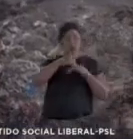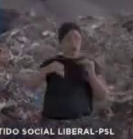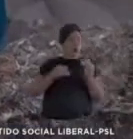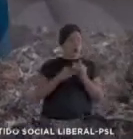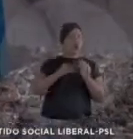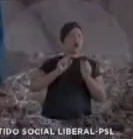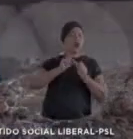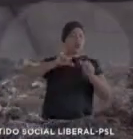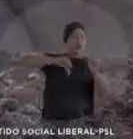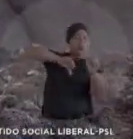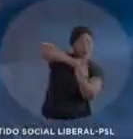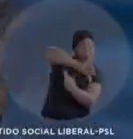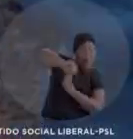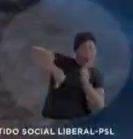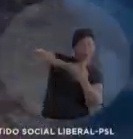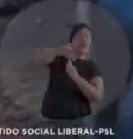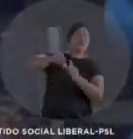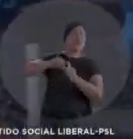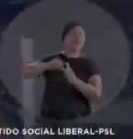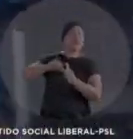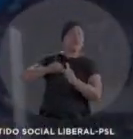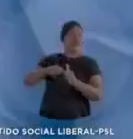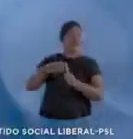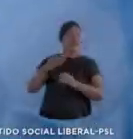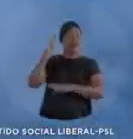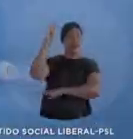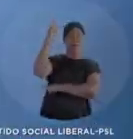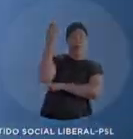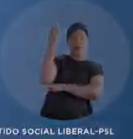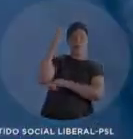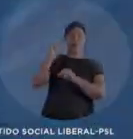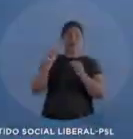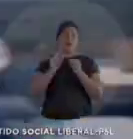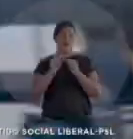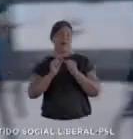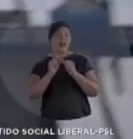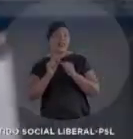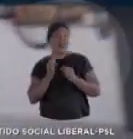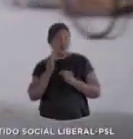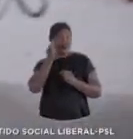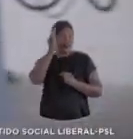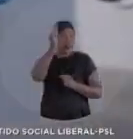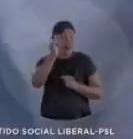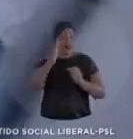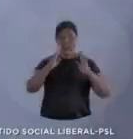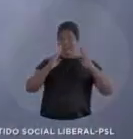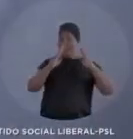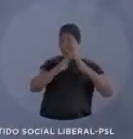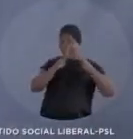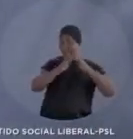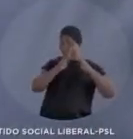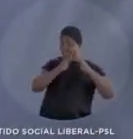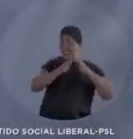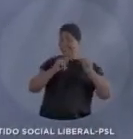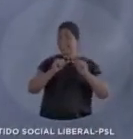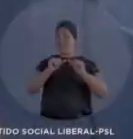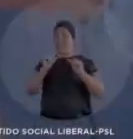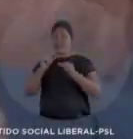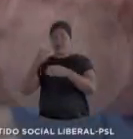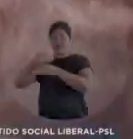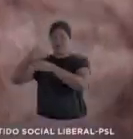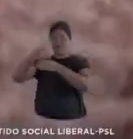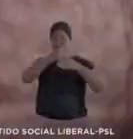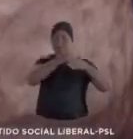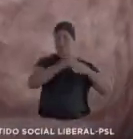Tudo, tudo vai ser transformado Em MBS Madeira biossintética O futuro desse material É para a construção de